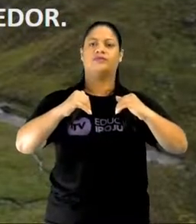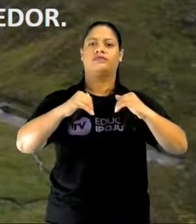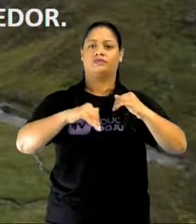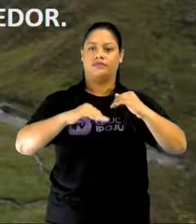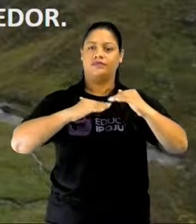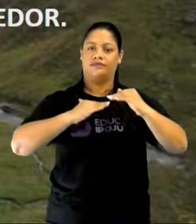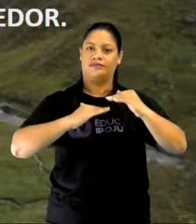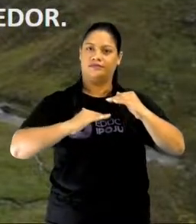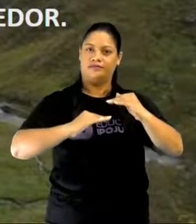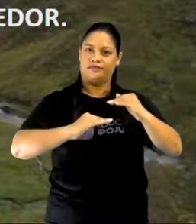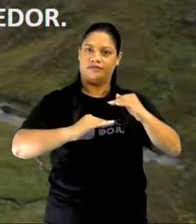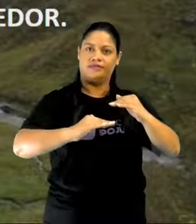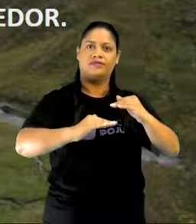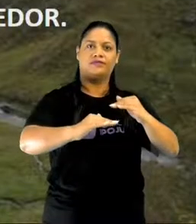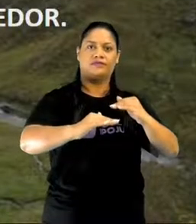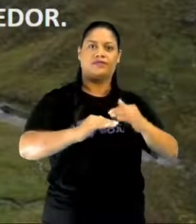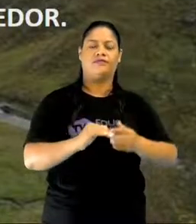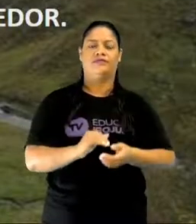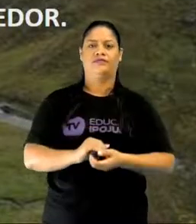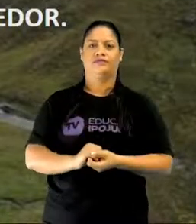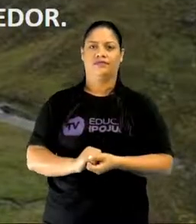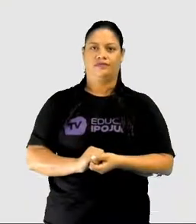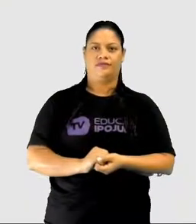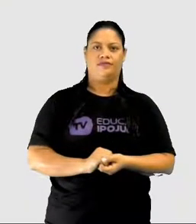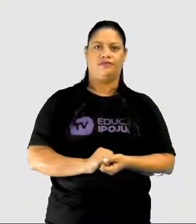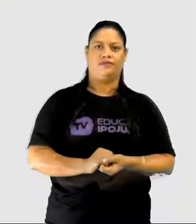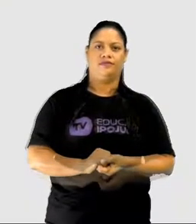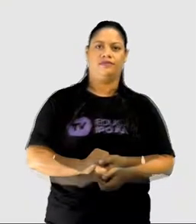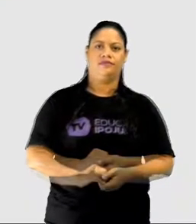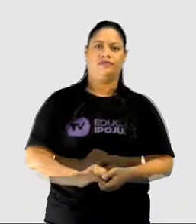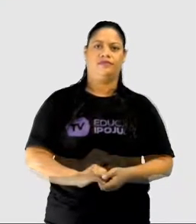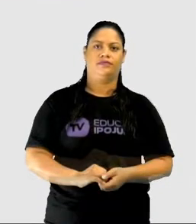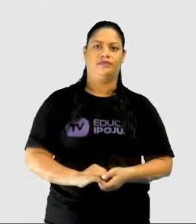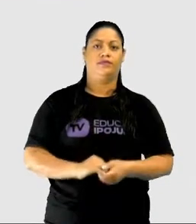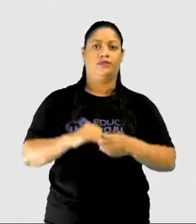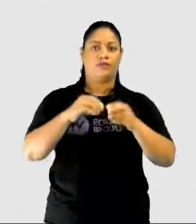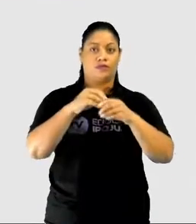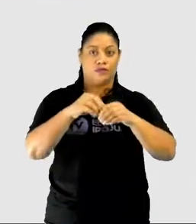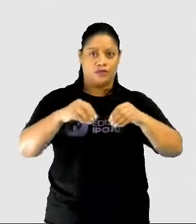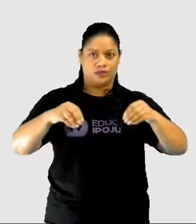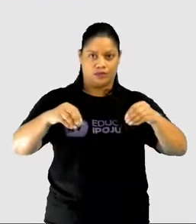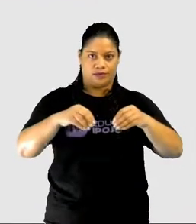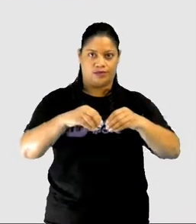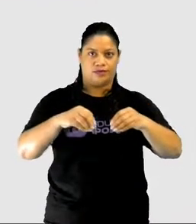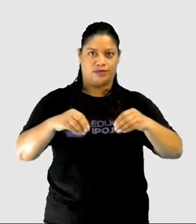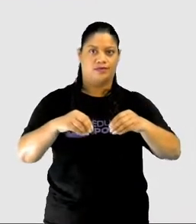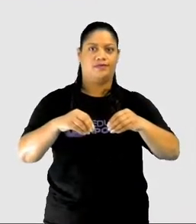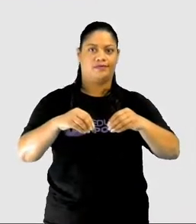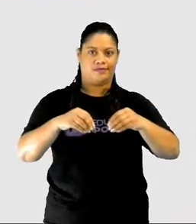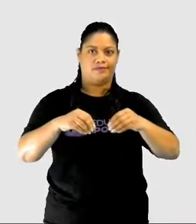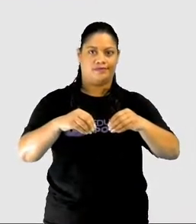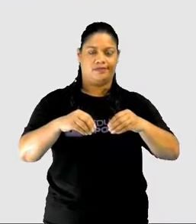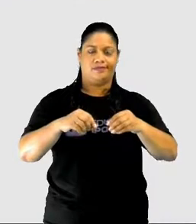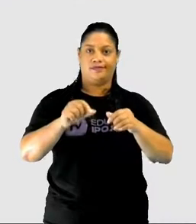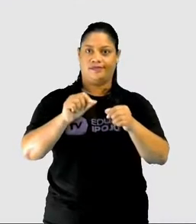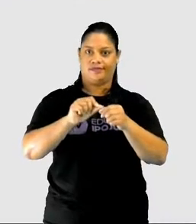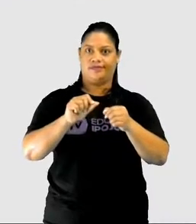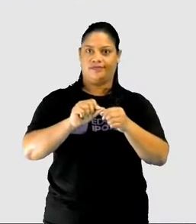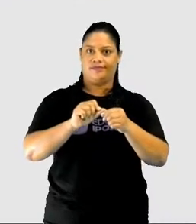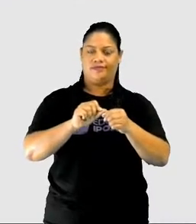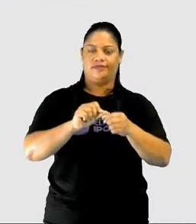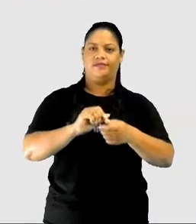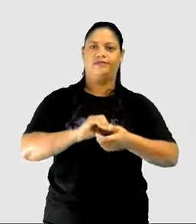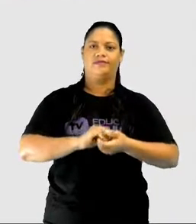Então, isso é a depressão. Ok? O solo é o produto da ação dos